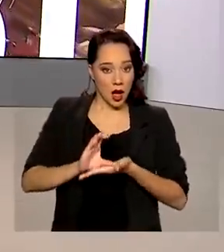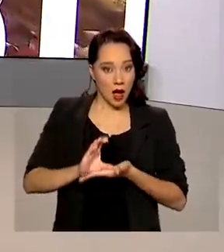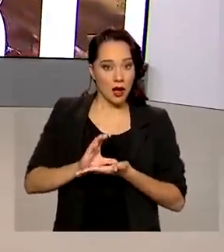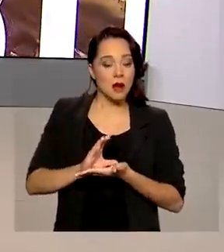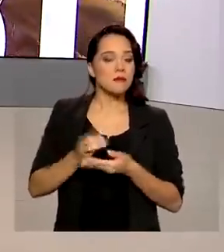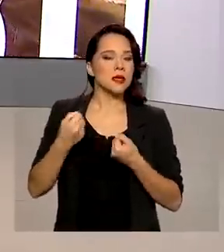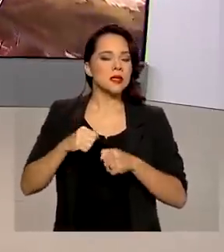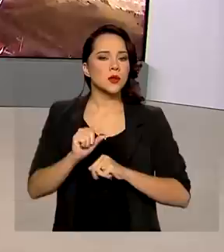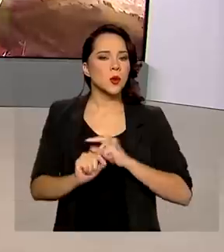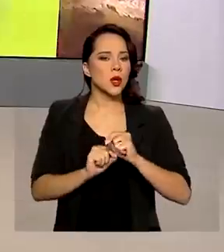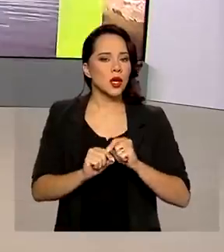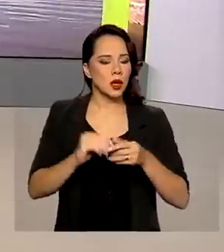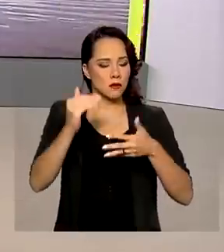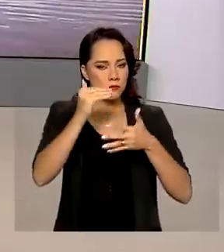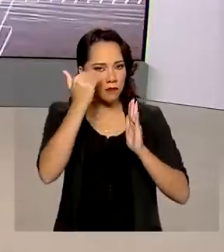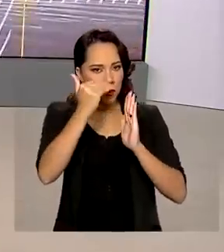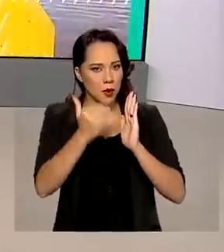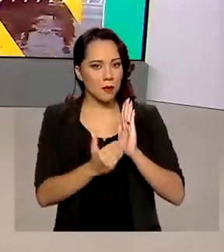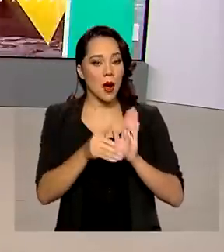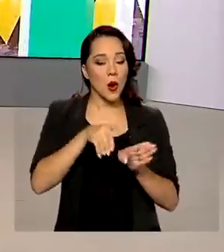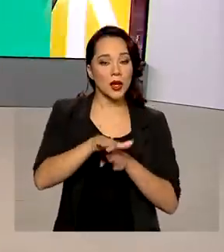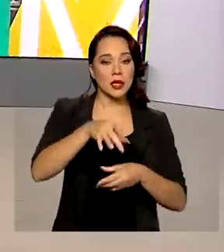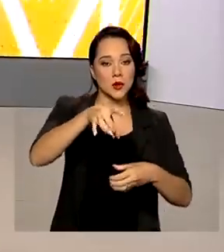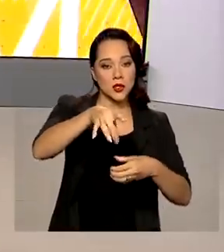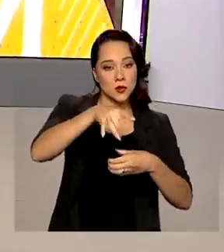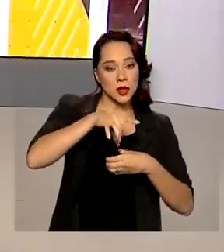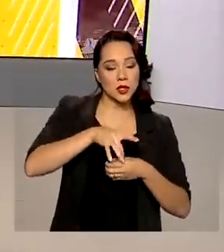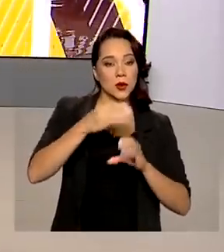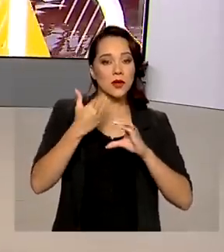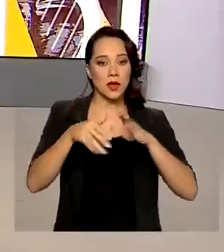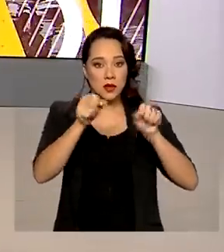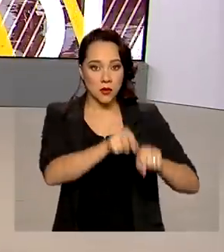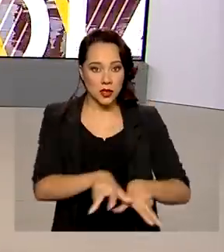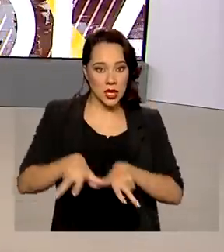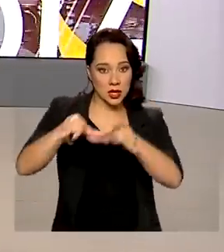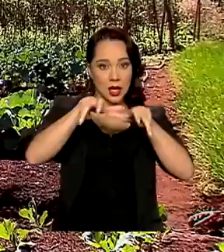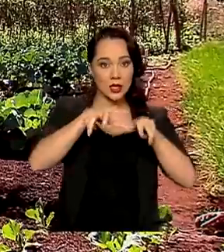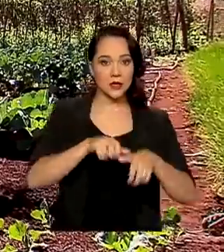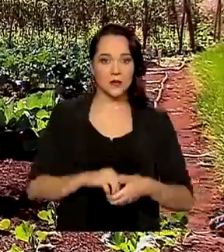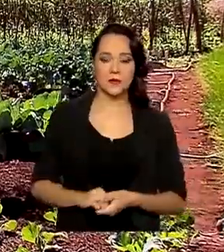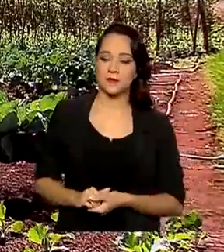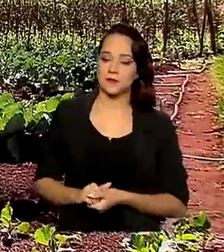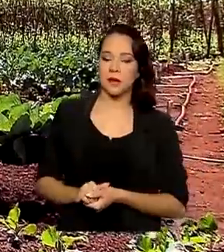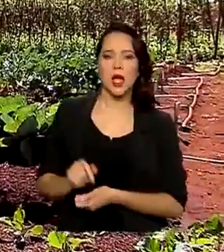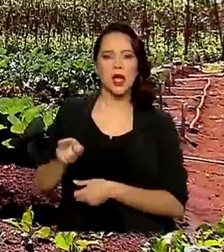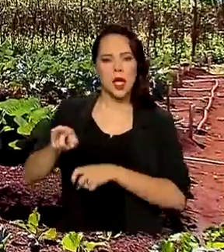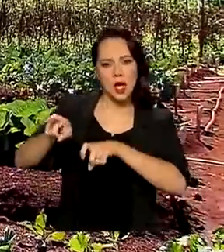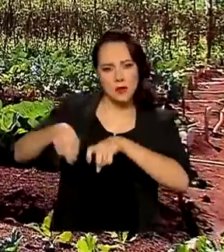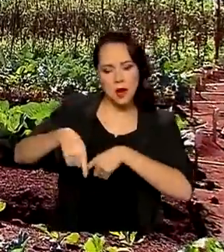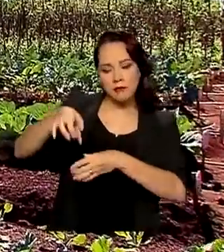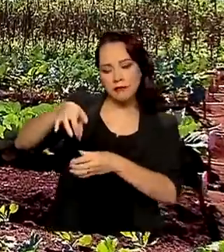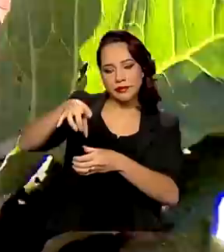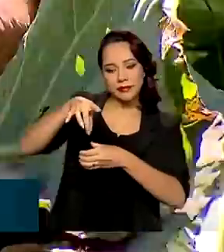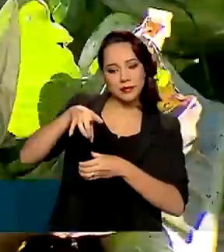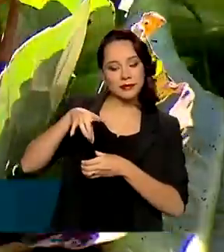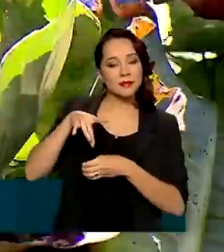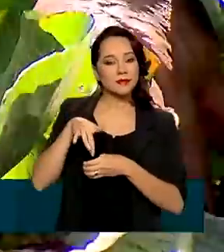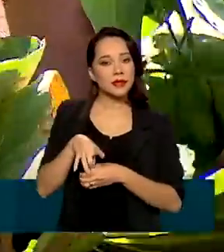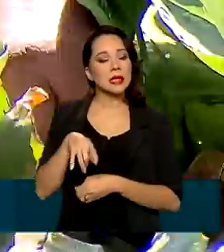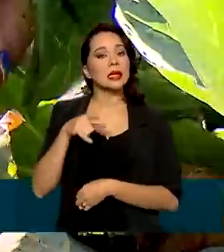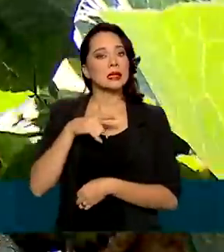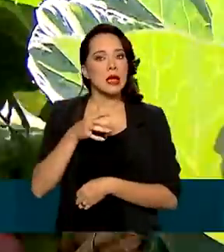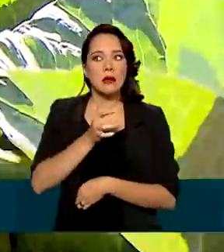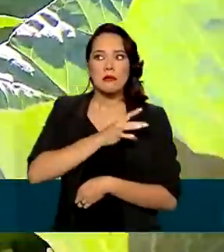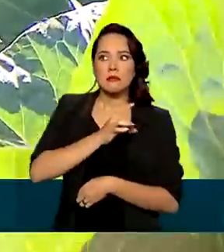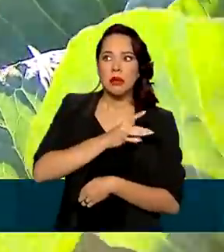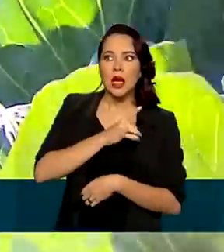produtor deve atender as orientações de plantio enviadas por satélite. Quem é produtor agrícola convive com